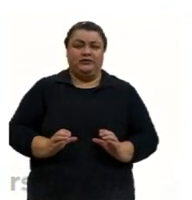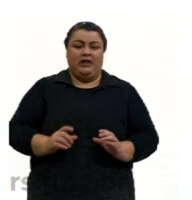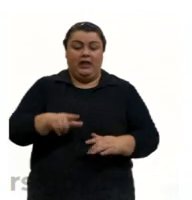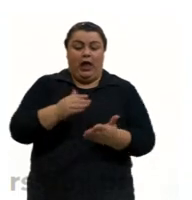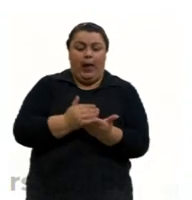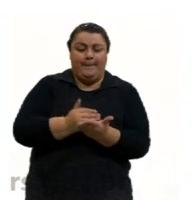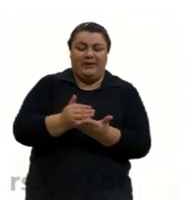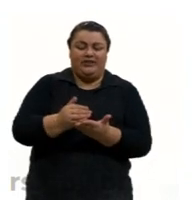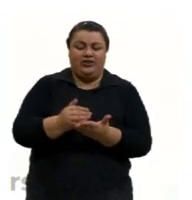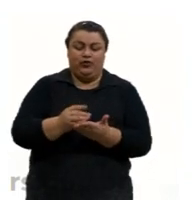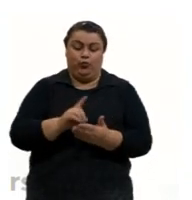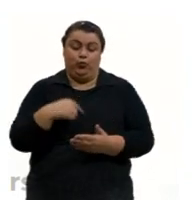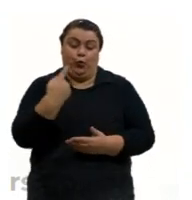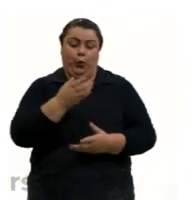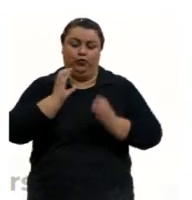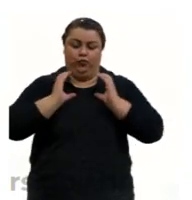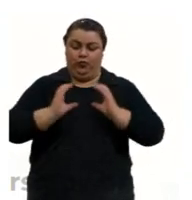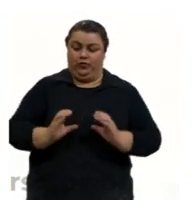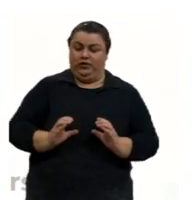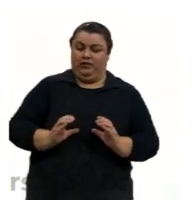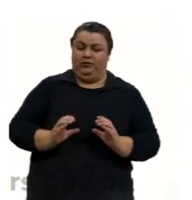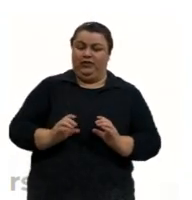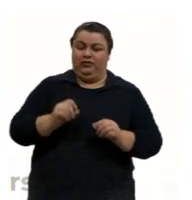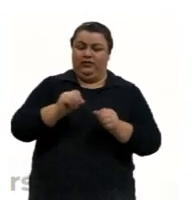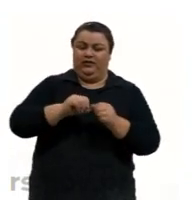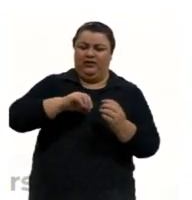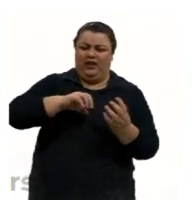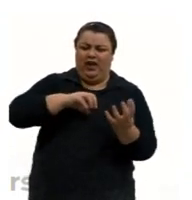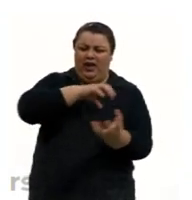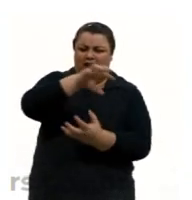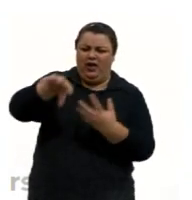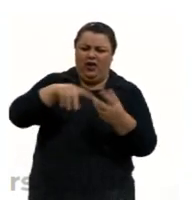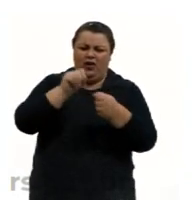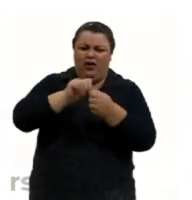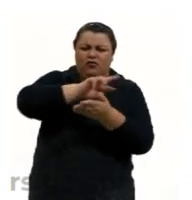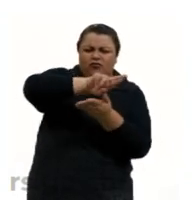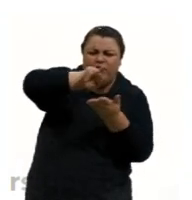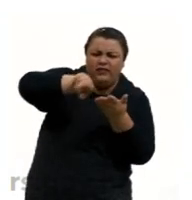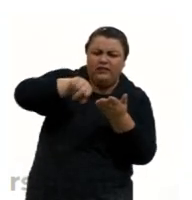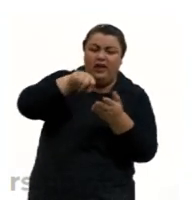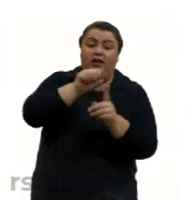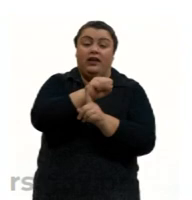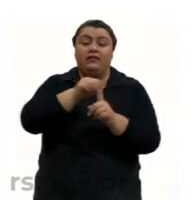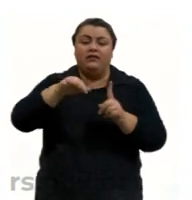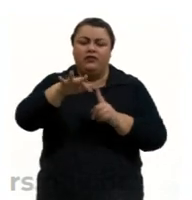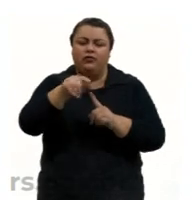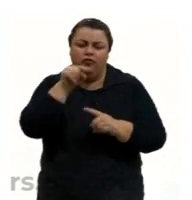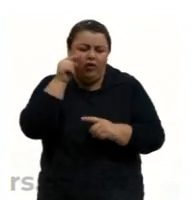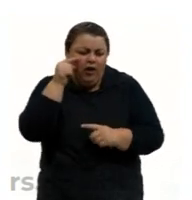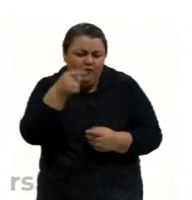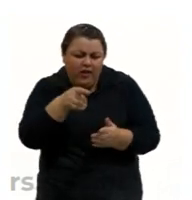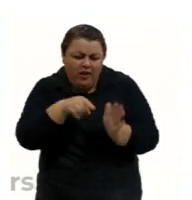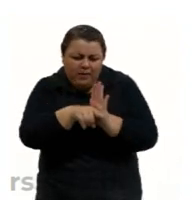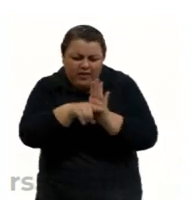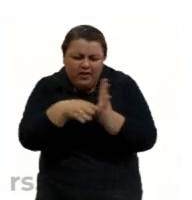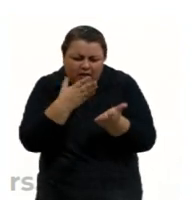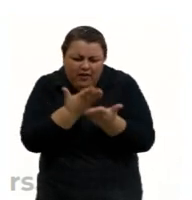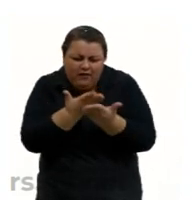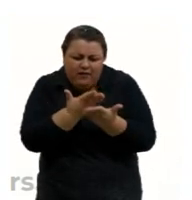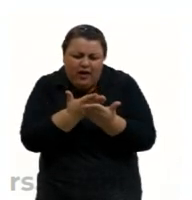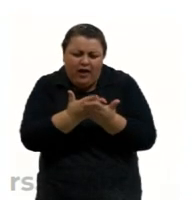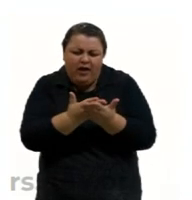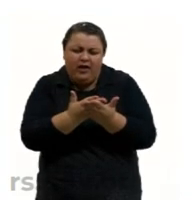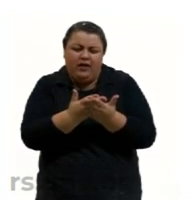desses nossos comportamentos, a partir desses fatos sociais, é que a Sociologia se debruça e faz a sua análise, faz a sua